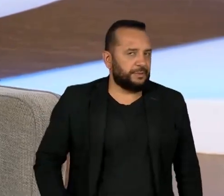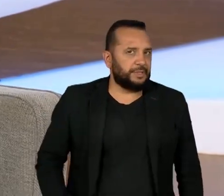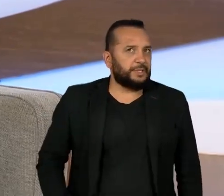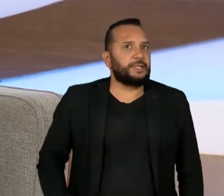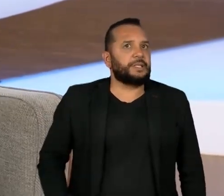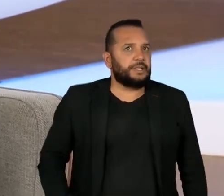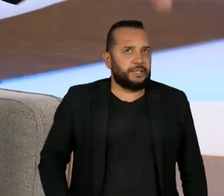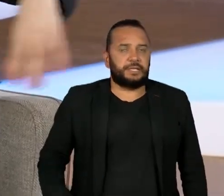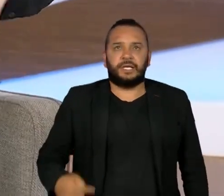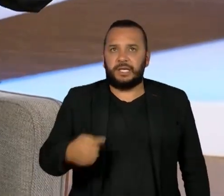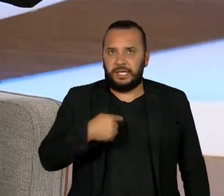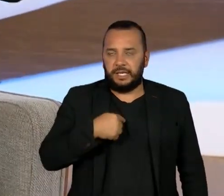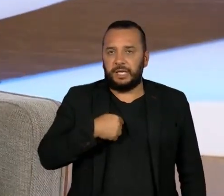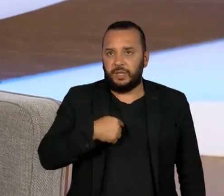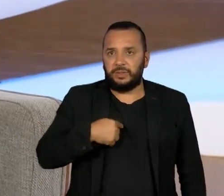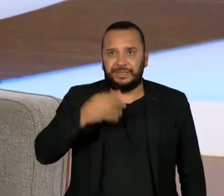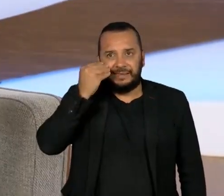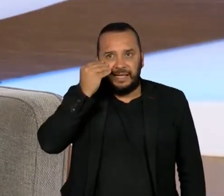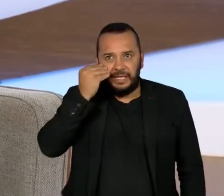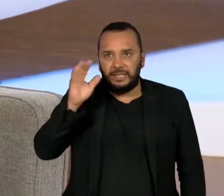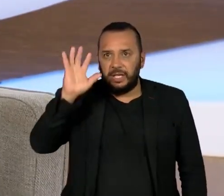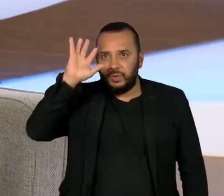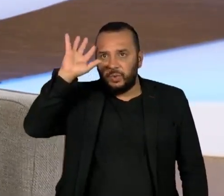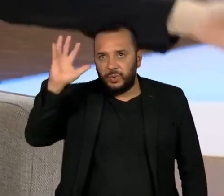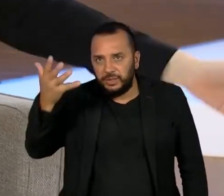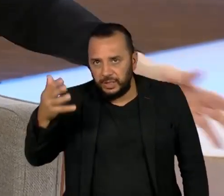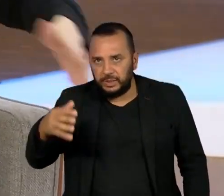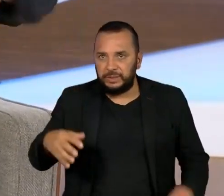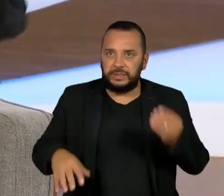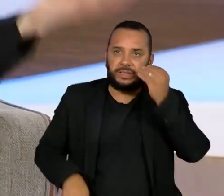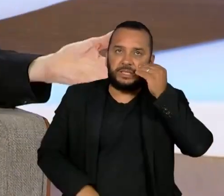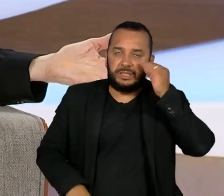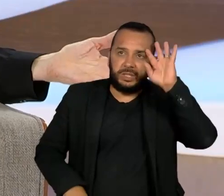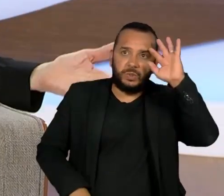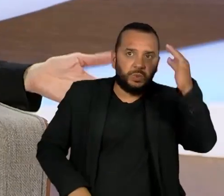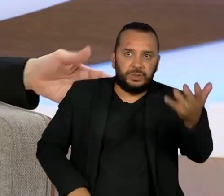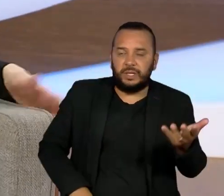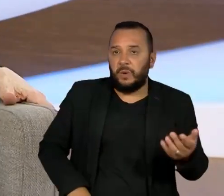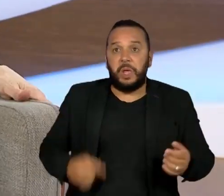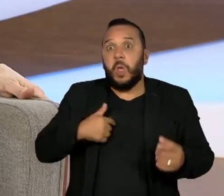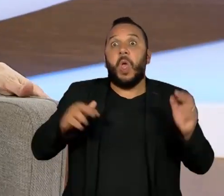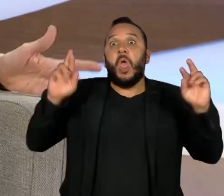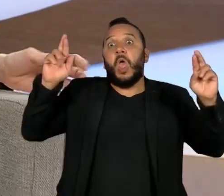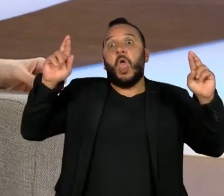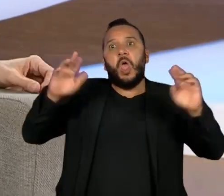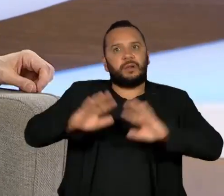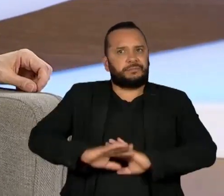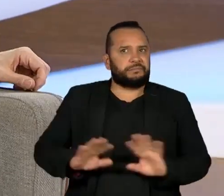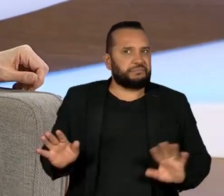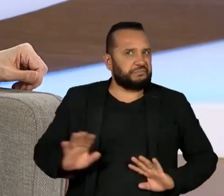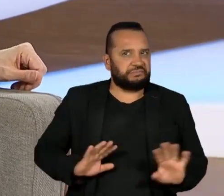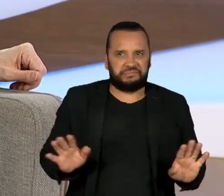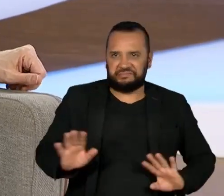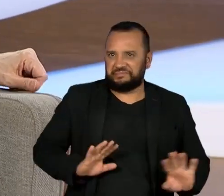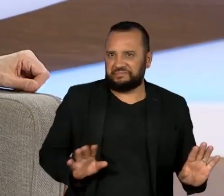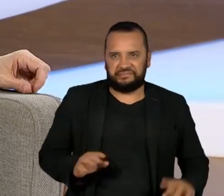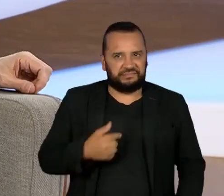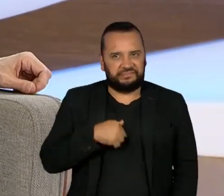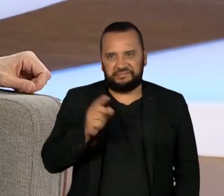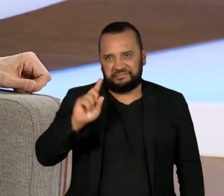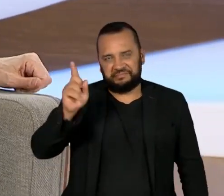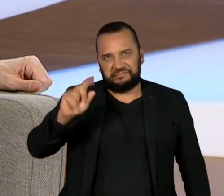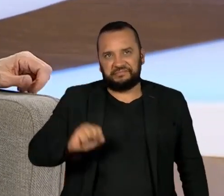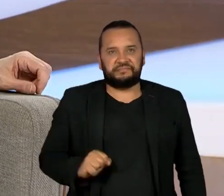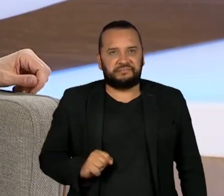solucionando como pode. Mas eu não